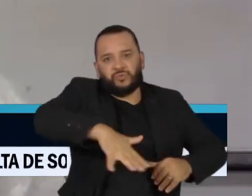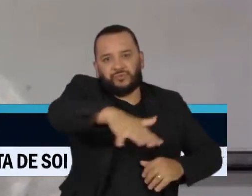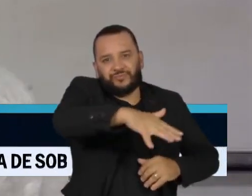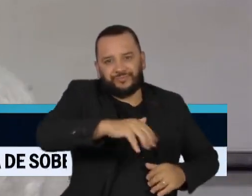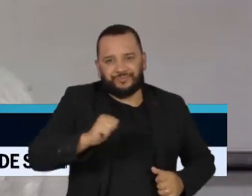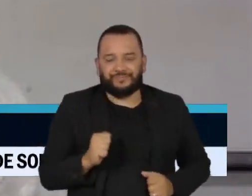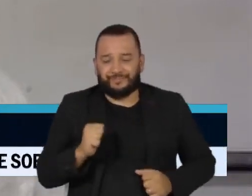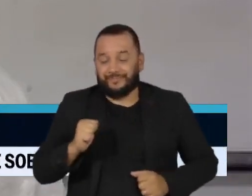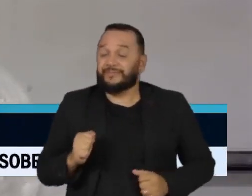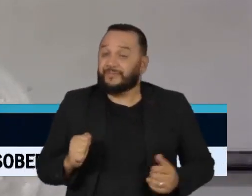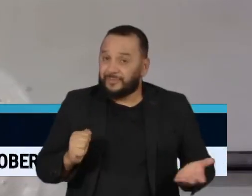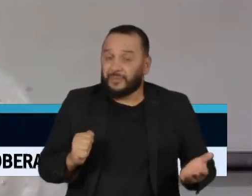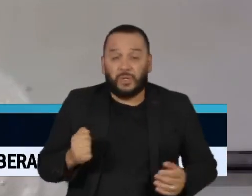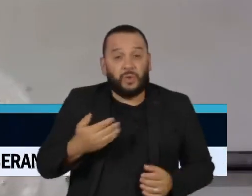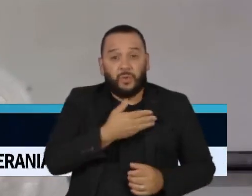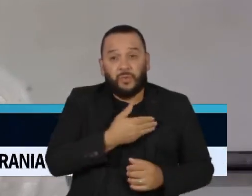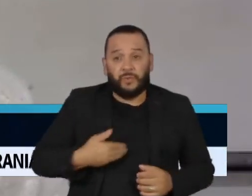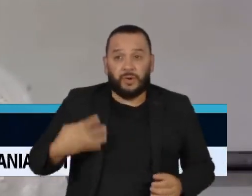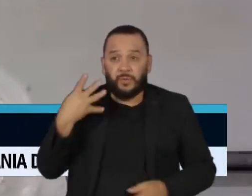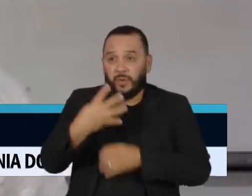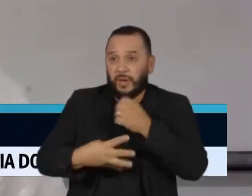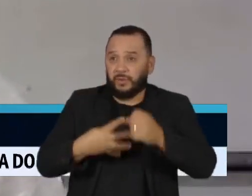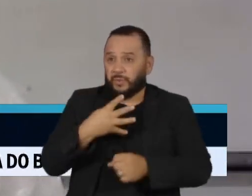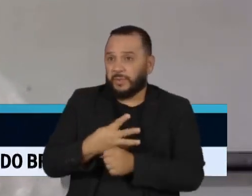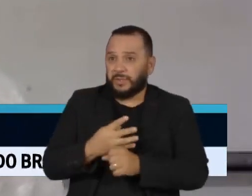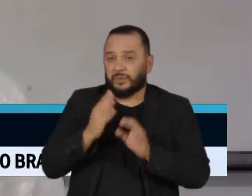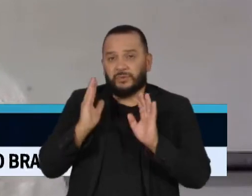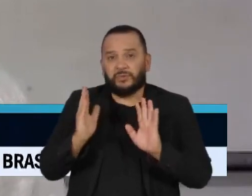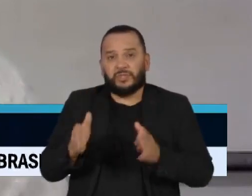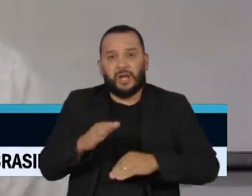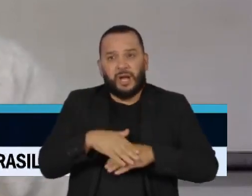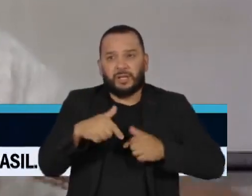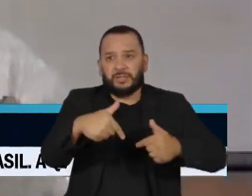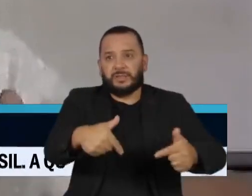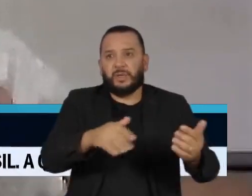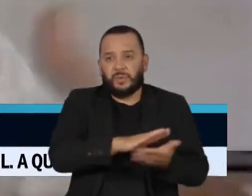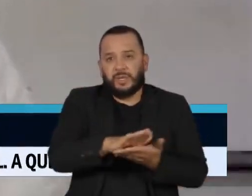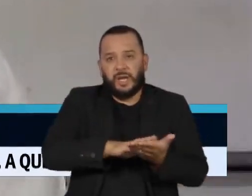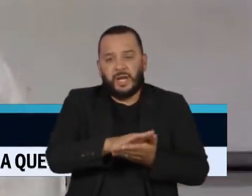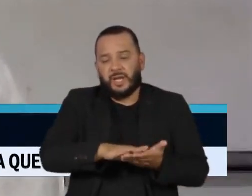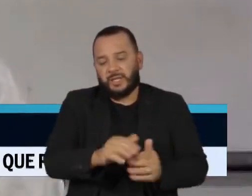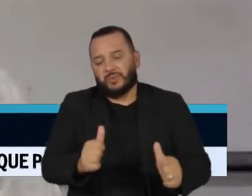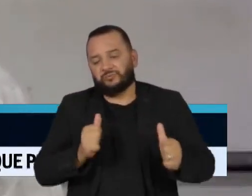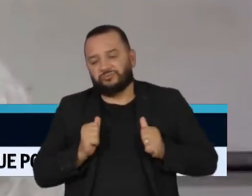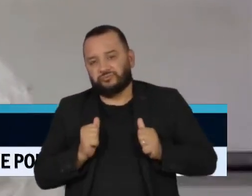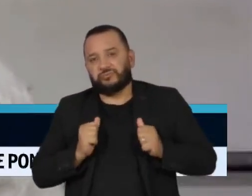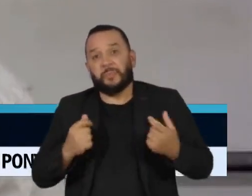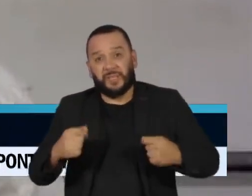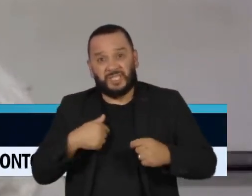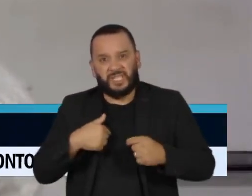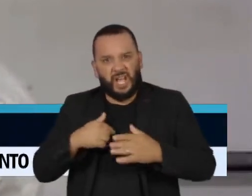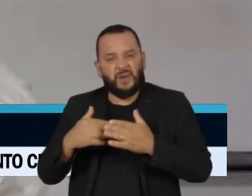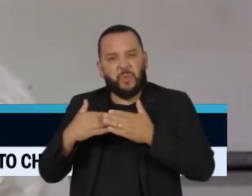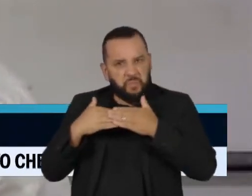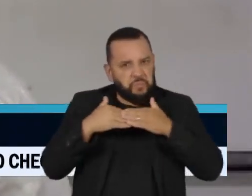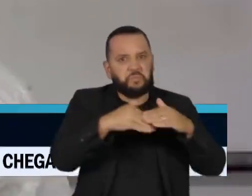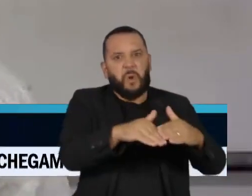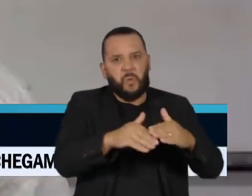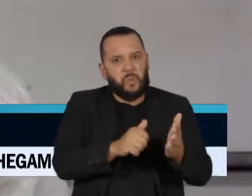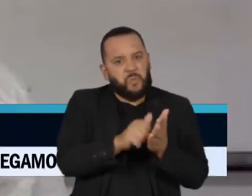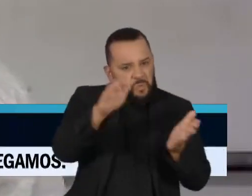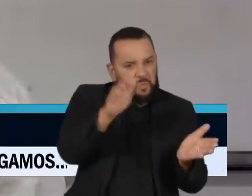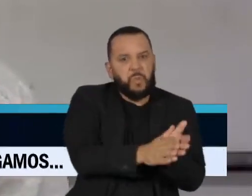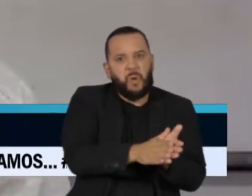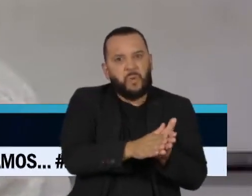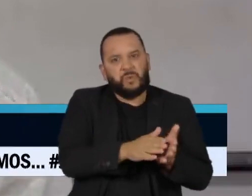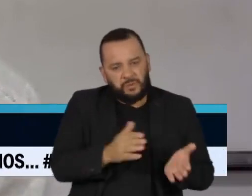governo que esteve aí instalado se tornou omisso. E, ao invés de coibir uma ação criminosa dentro de terra